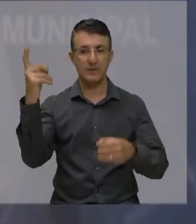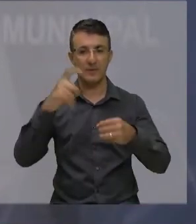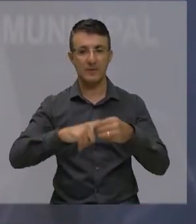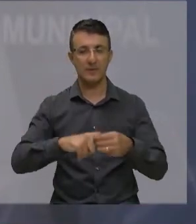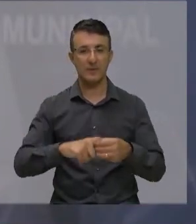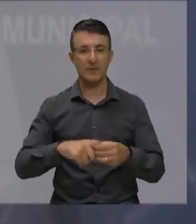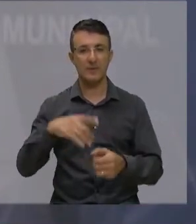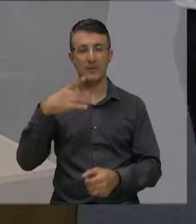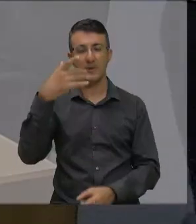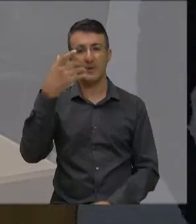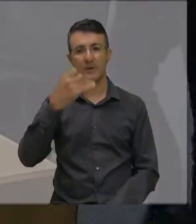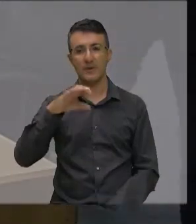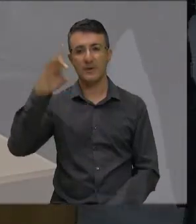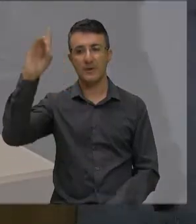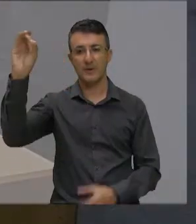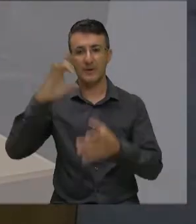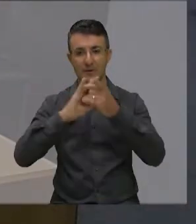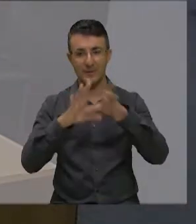pouco mais.